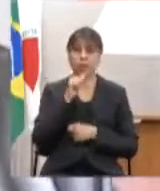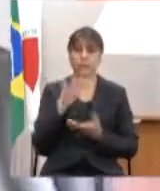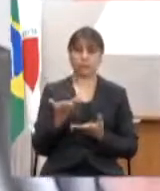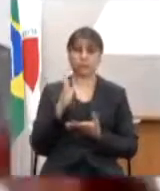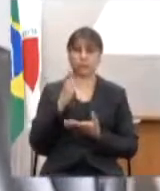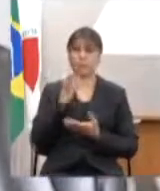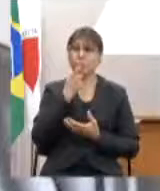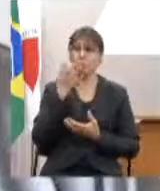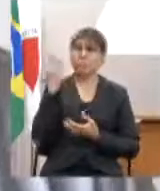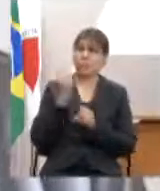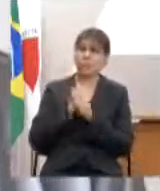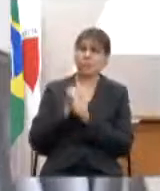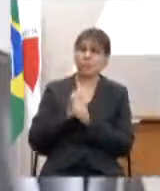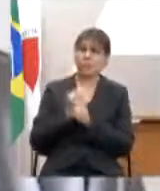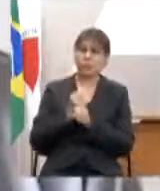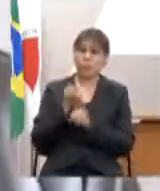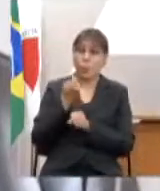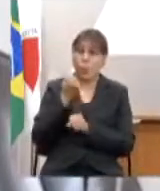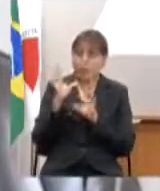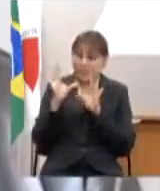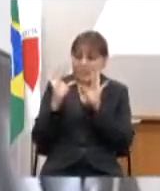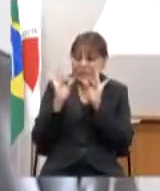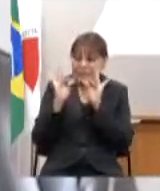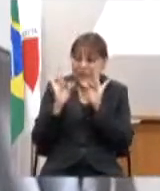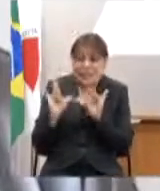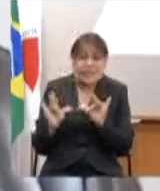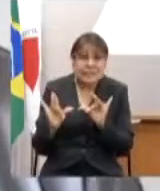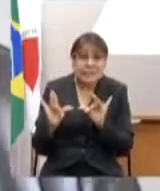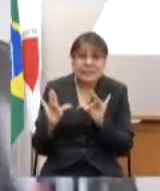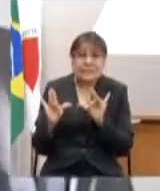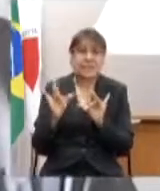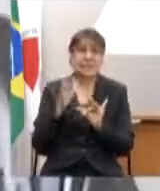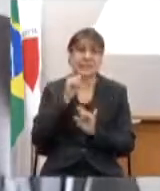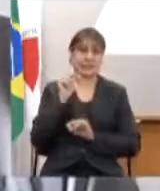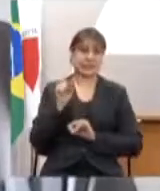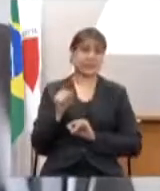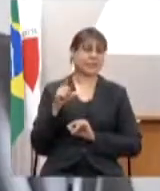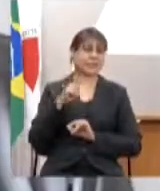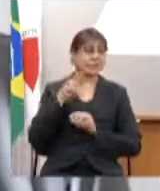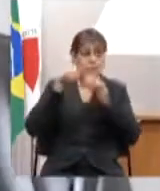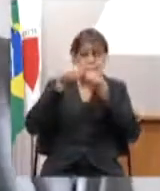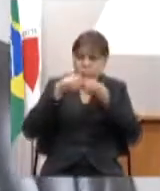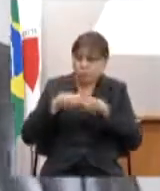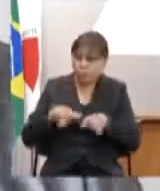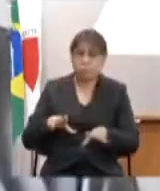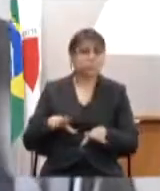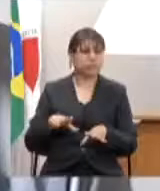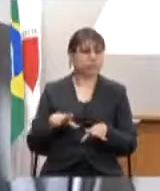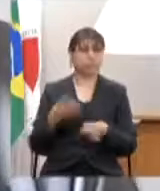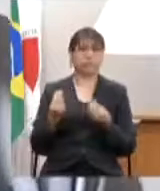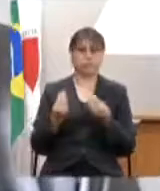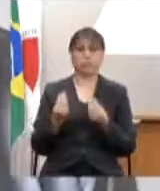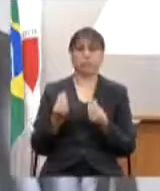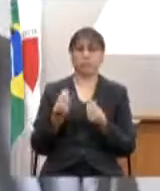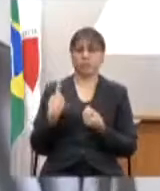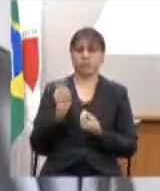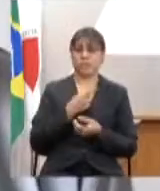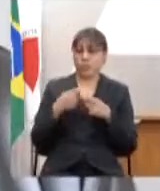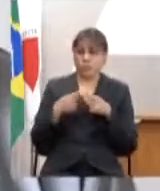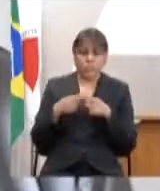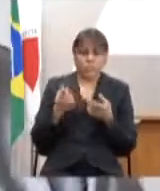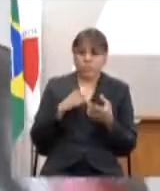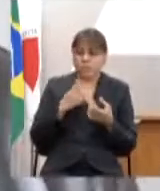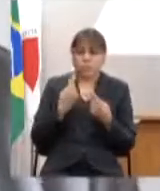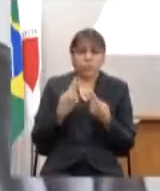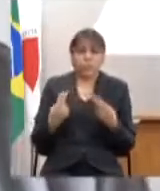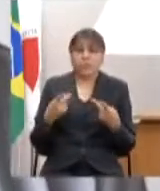poucos anos quase secou totalmente e isso vai trazer uma série de danos para a nossa região que a única coisa que a gente tem é isso a gente